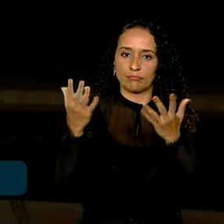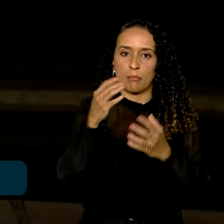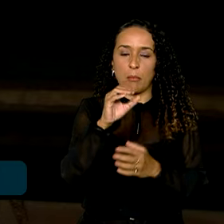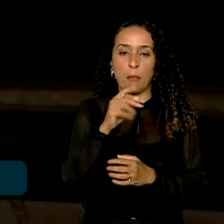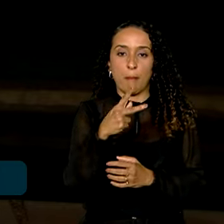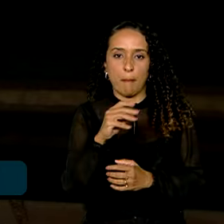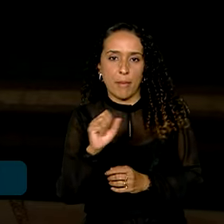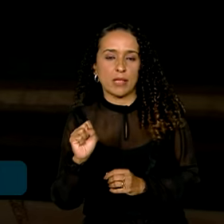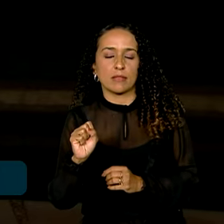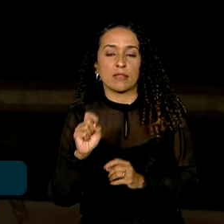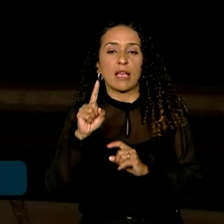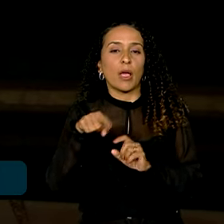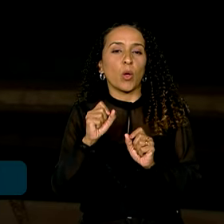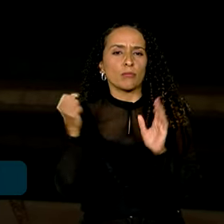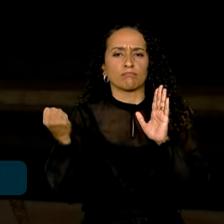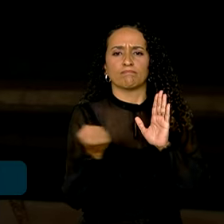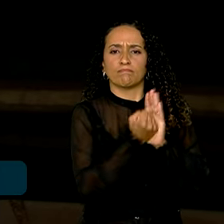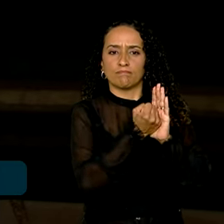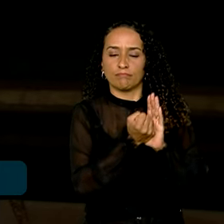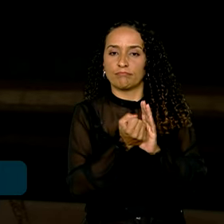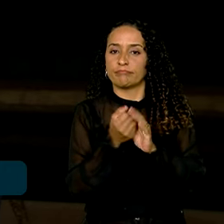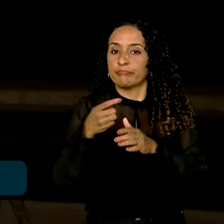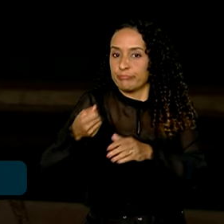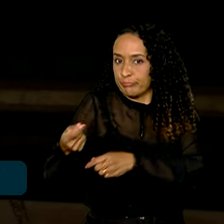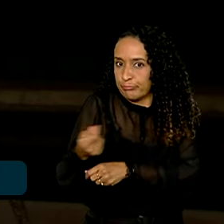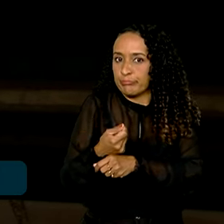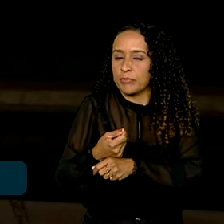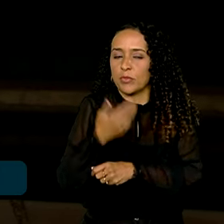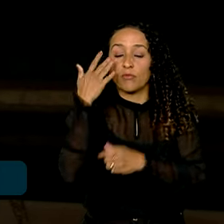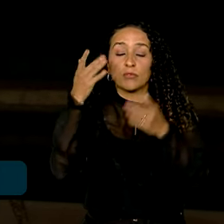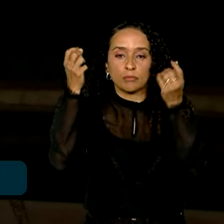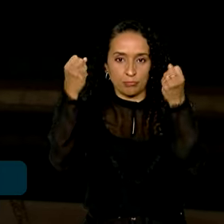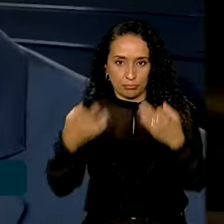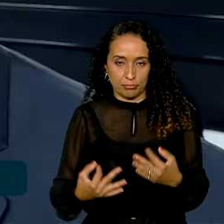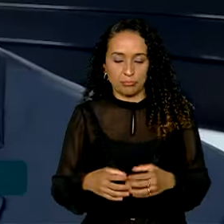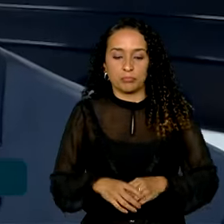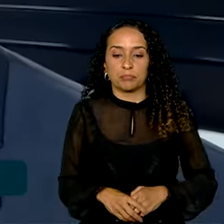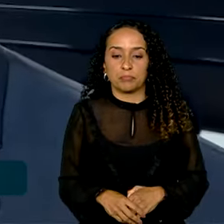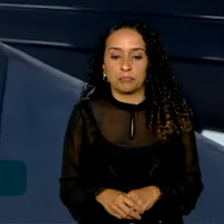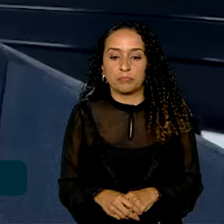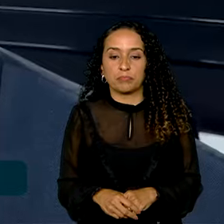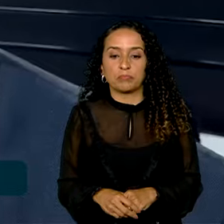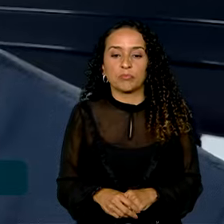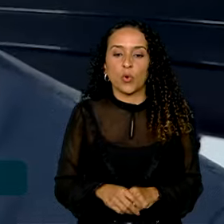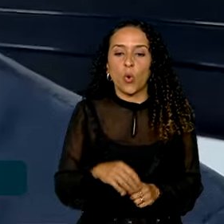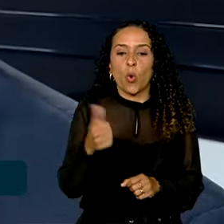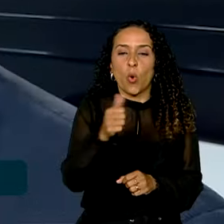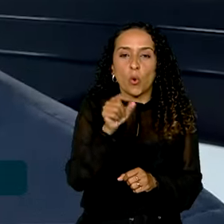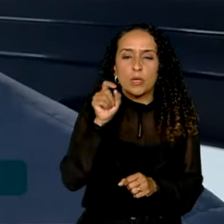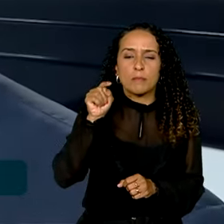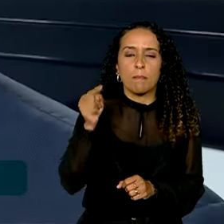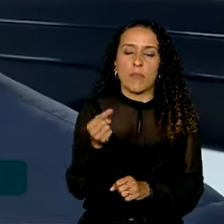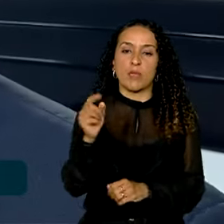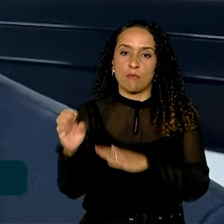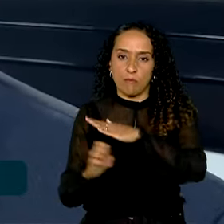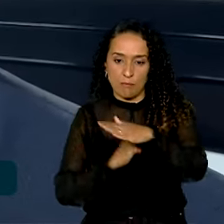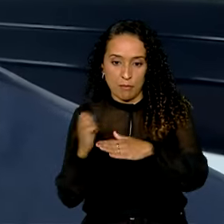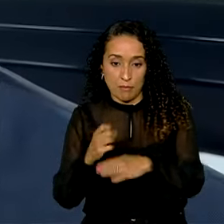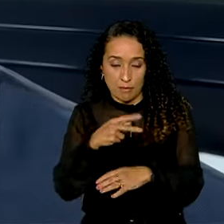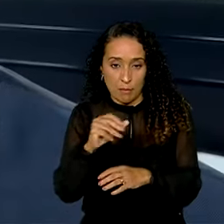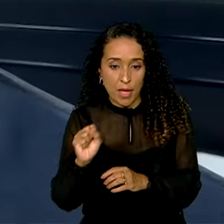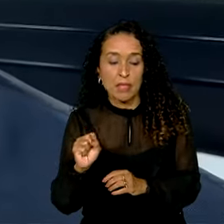PERSI, o que deve impactar nos cofres públicos. Vamos ouvi-lo. Das 11 mil empresas do PERSI,